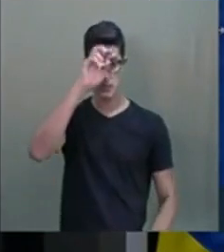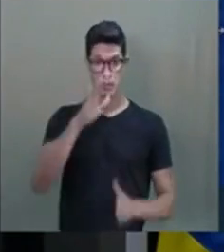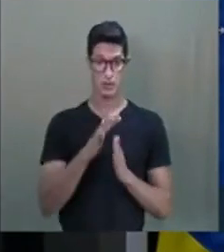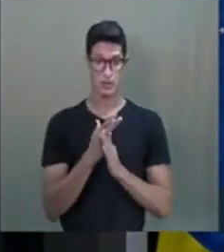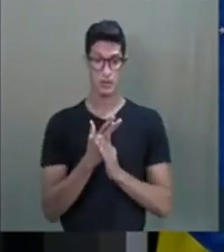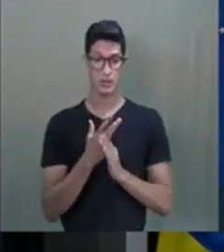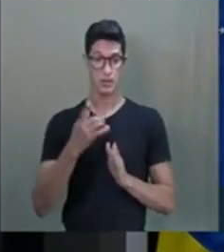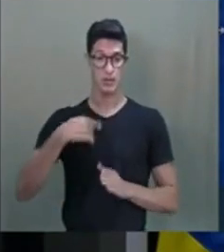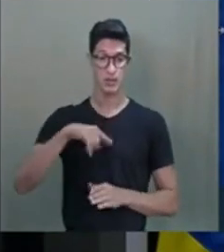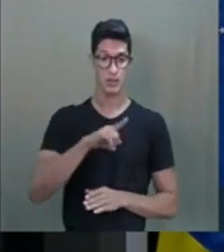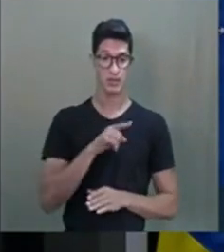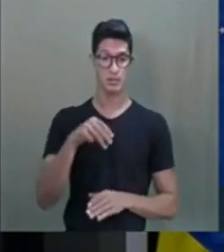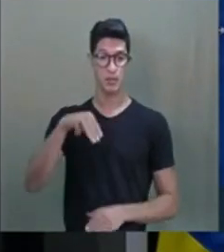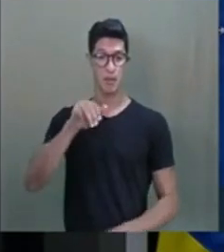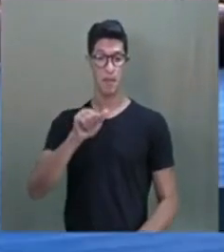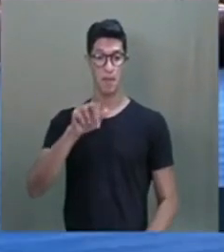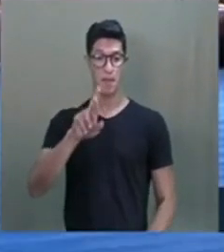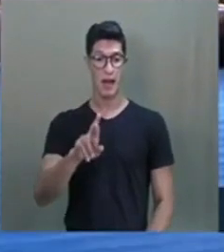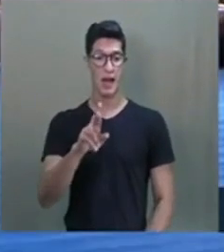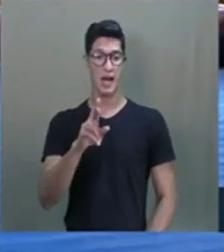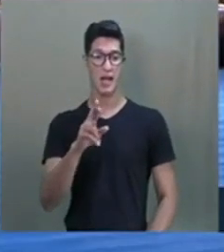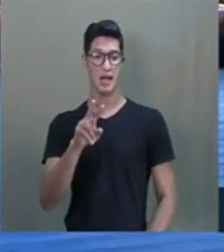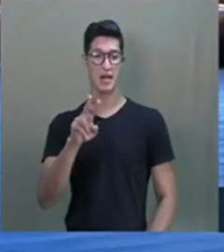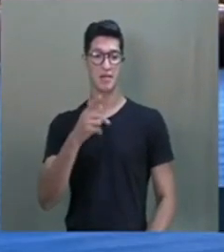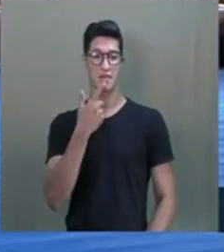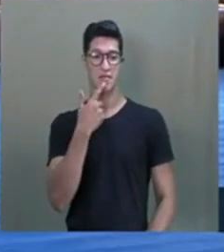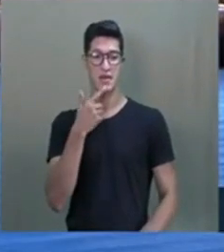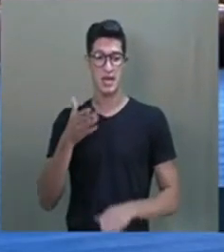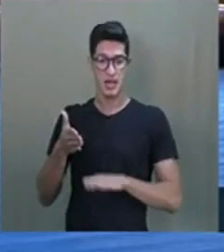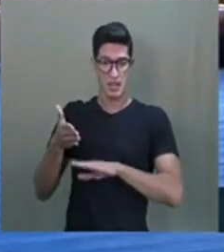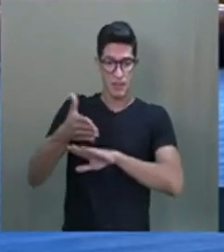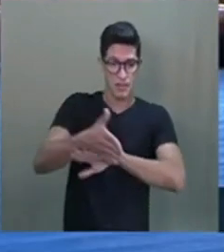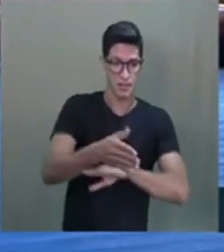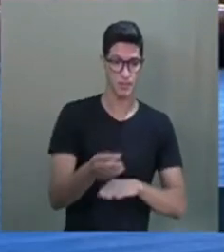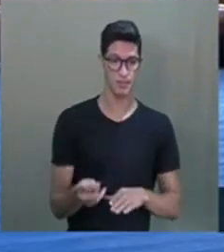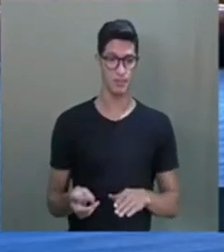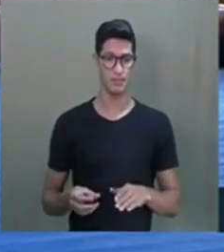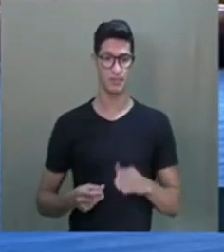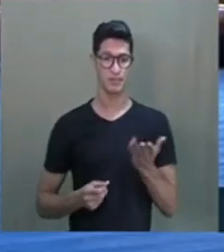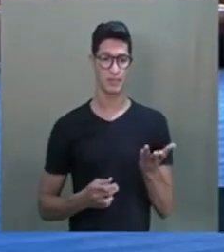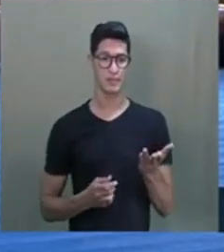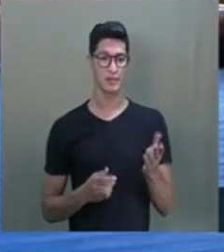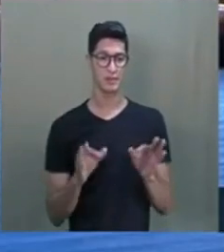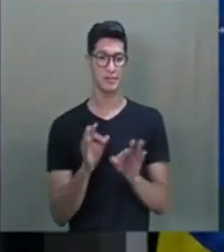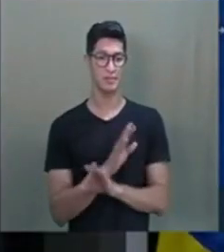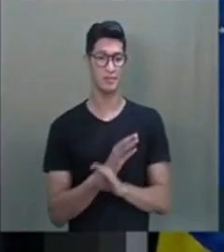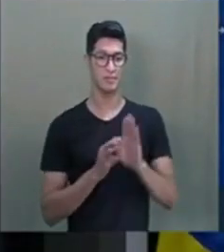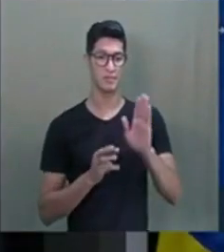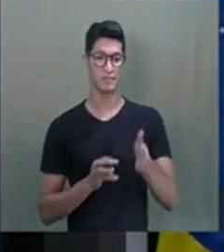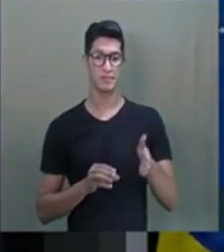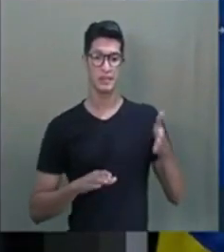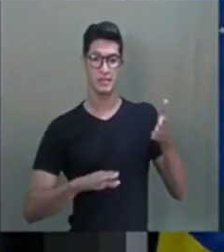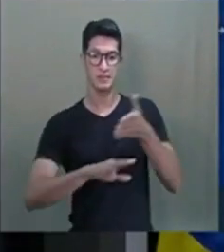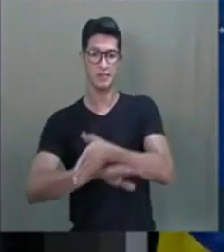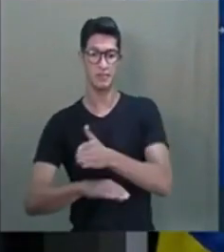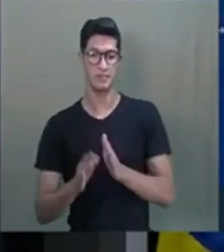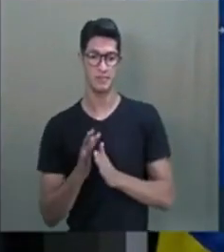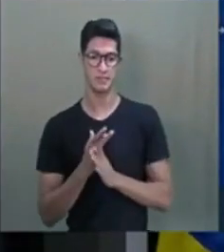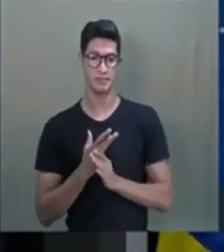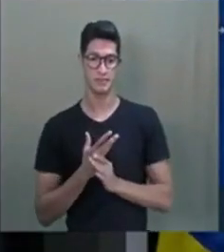Eu falei, então, a gente ia para o Mar Vermelho e ia atravessar o Mar Vermelho. Daí ele falou, pronto, vocês já atravessaram.